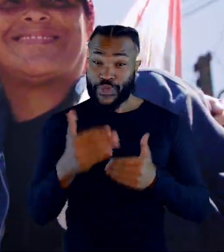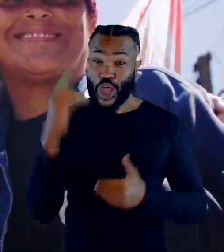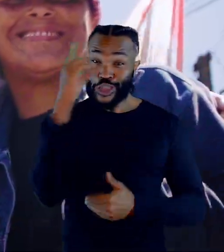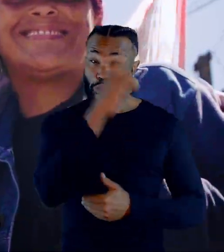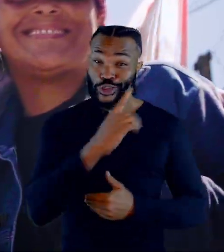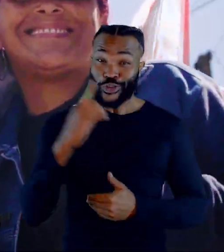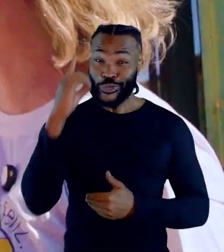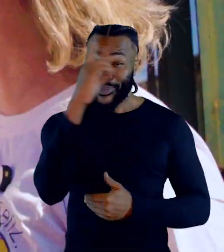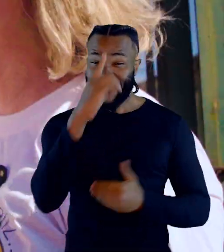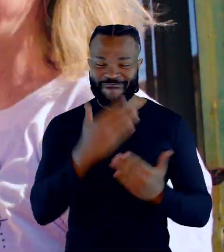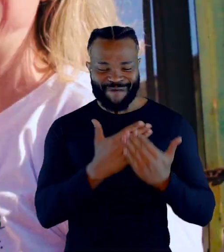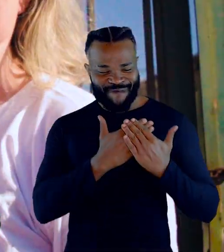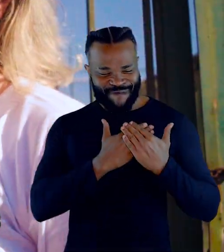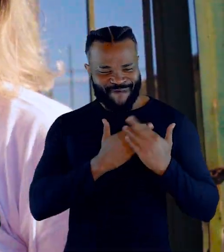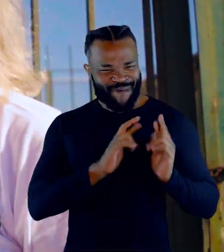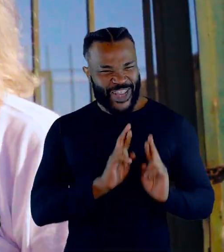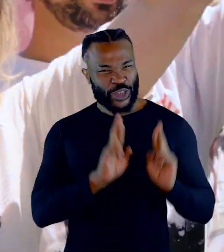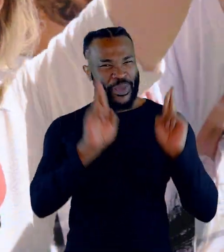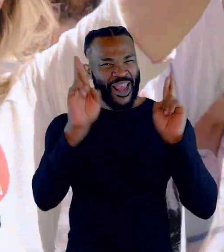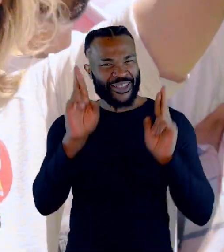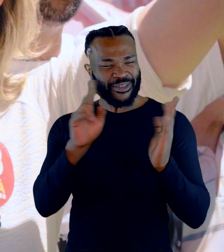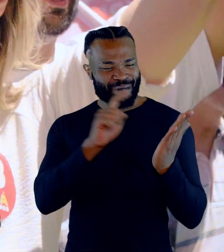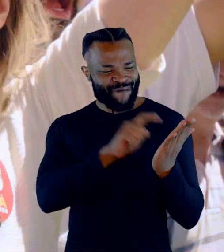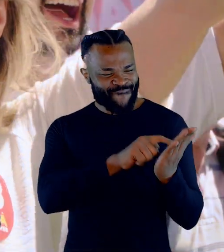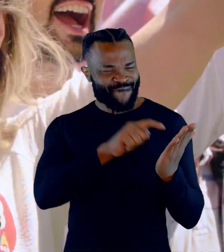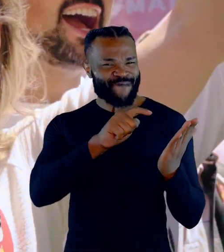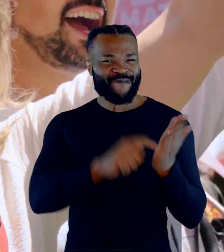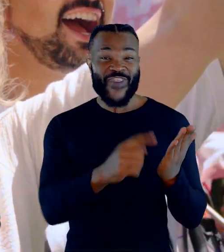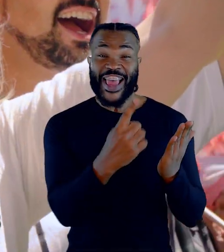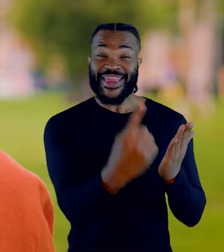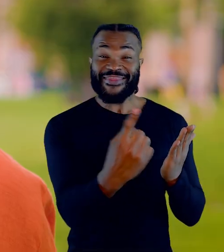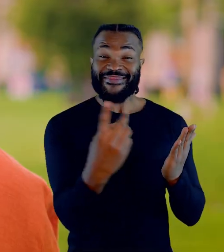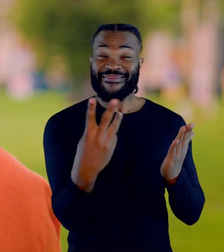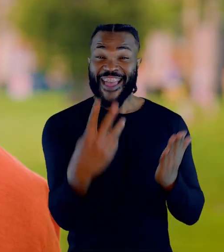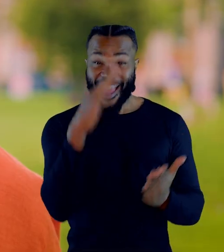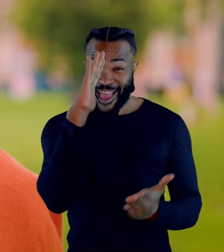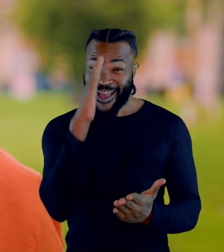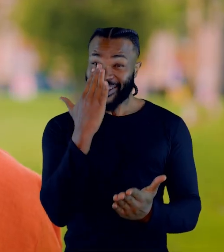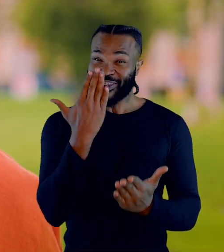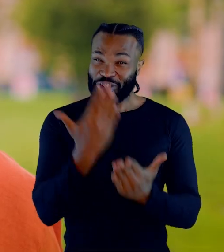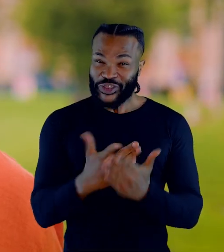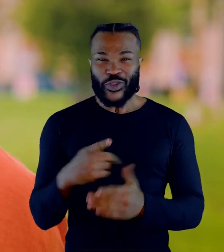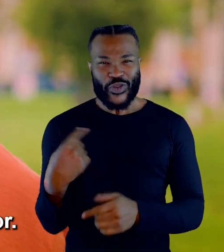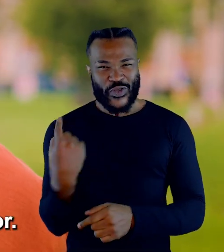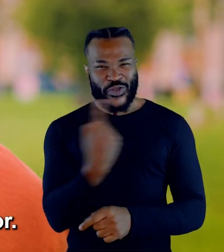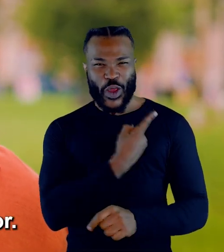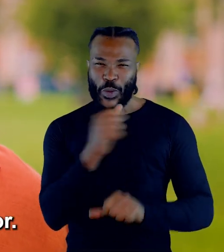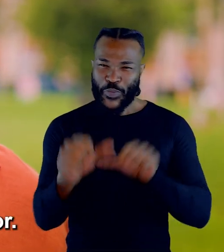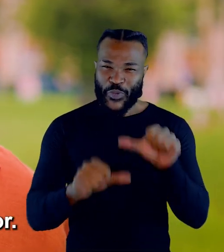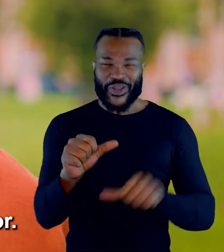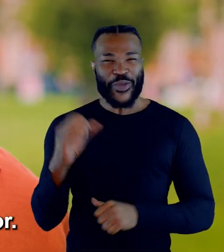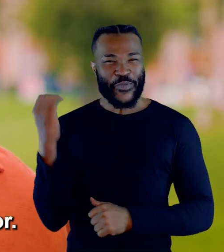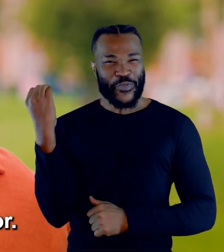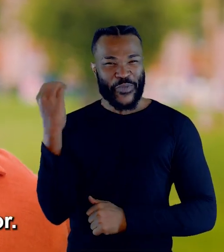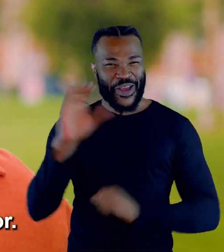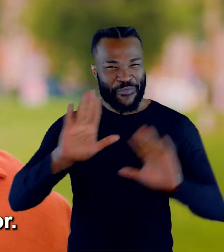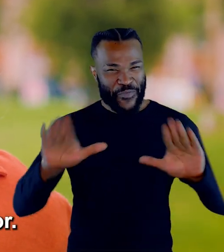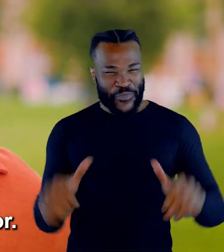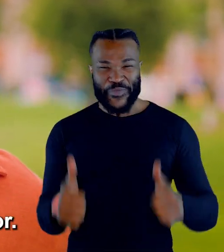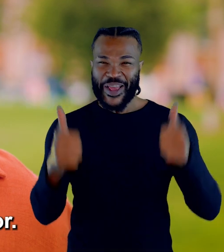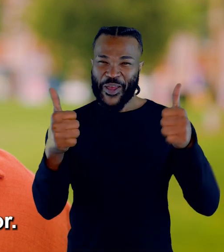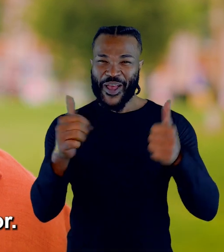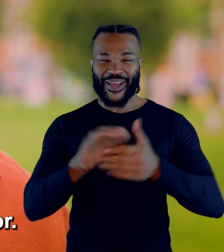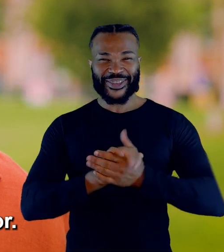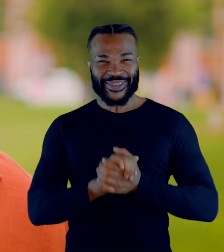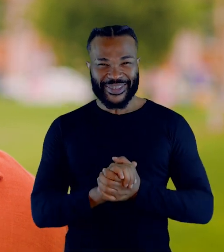próximo domingo, leva a esperança até a urna. Aperta o 13 e acredita. Nós vamos mudar Porto Alegre